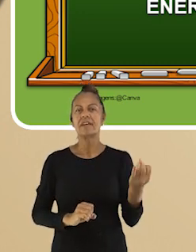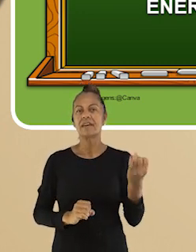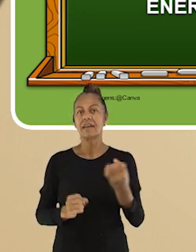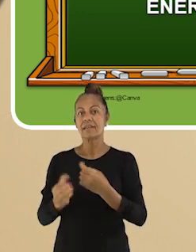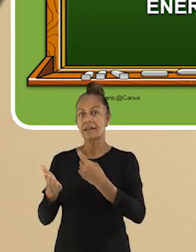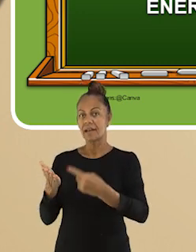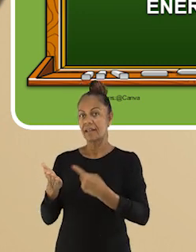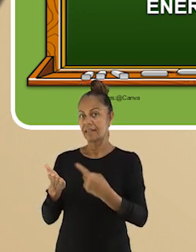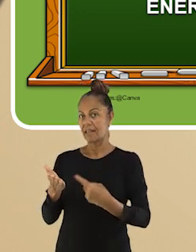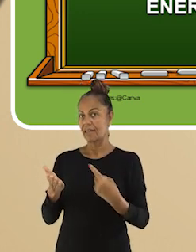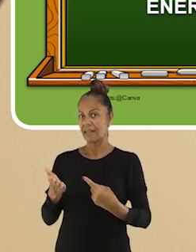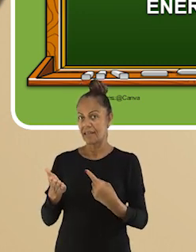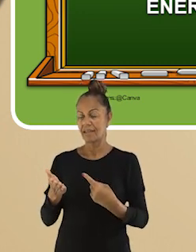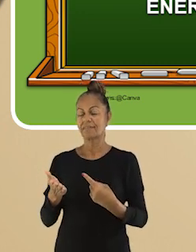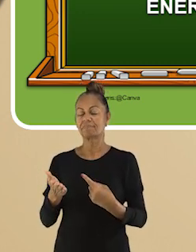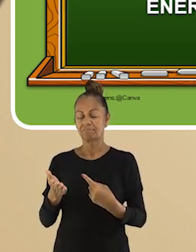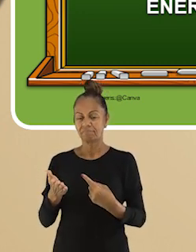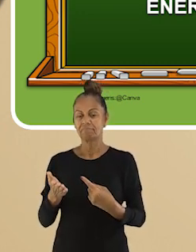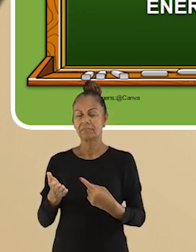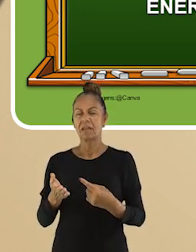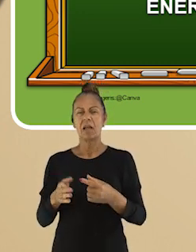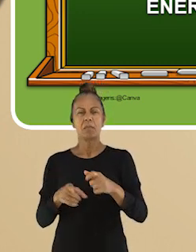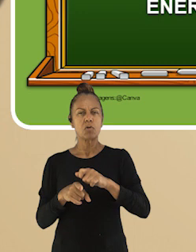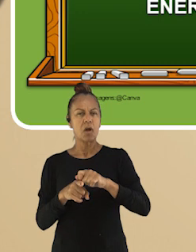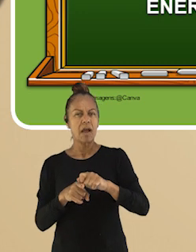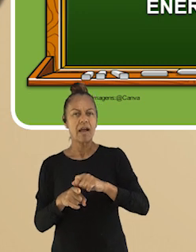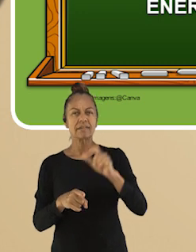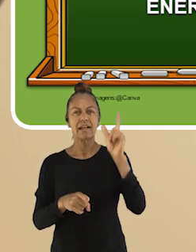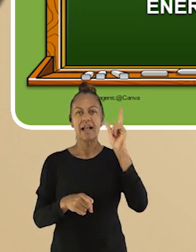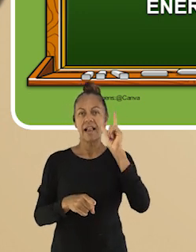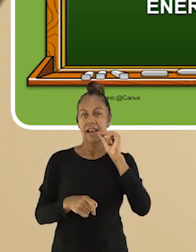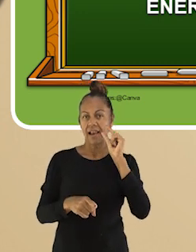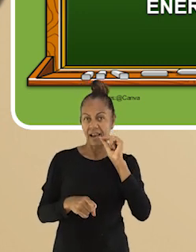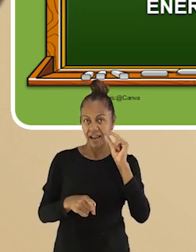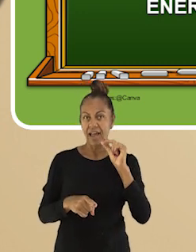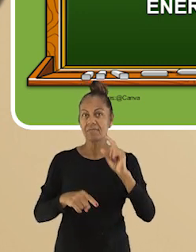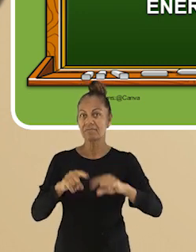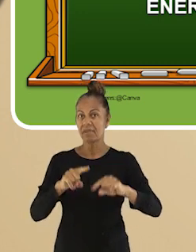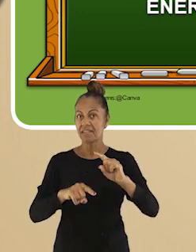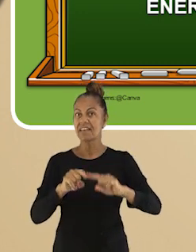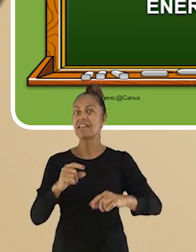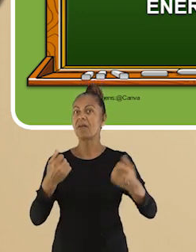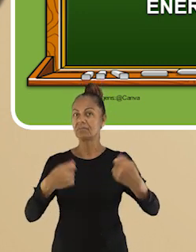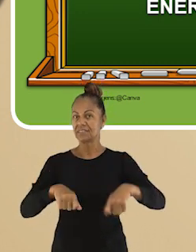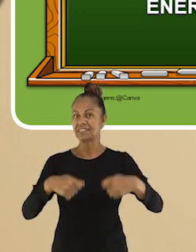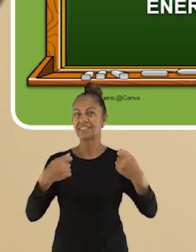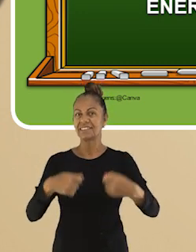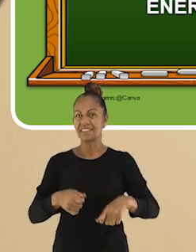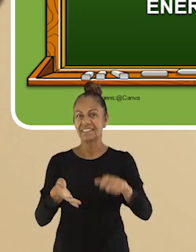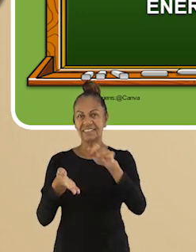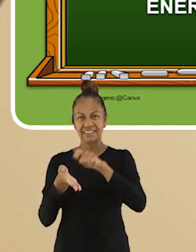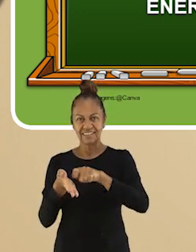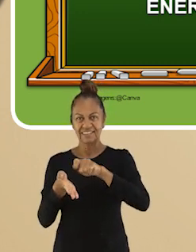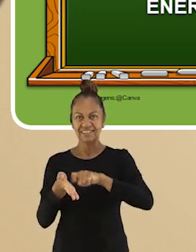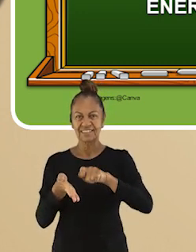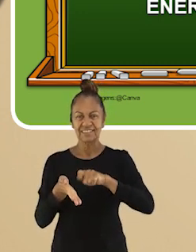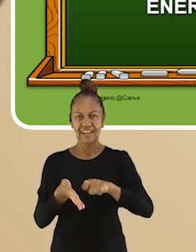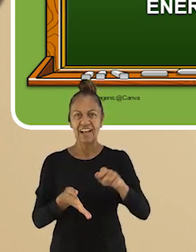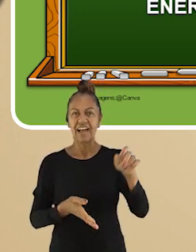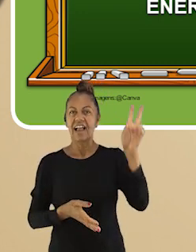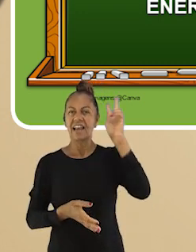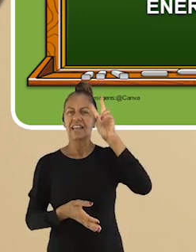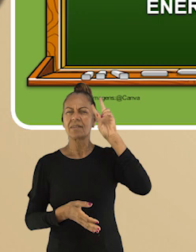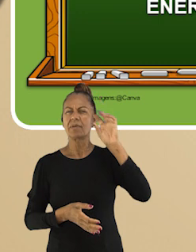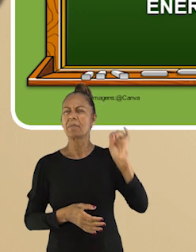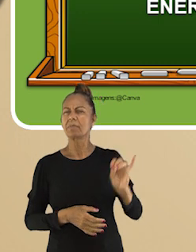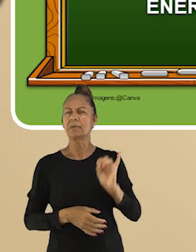lápis, borracha, pois serão passadas muitas informações e eu tenho certeza que você vai precisar anotar. Lembre-se que a